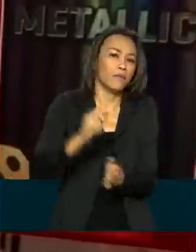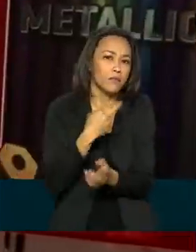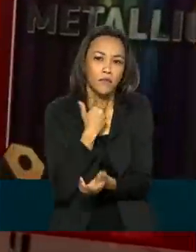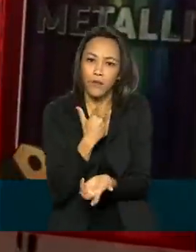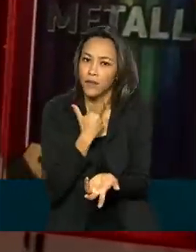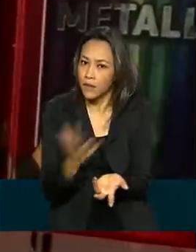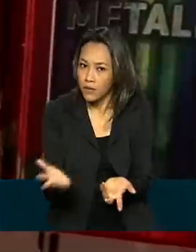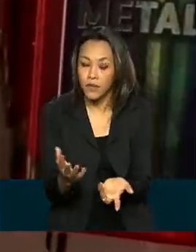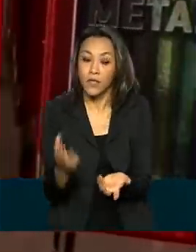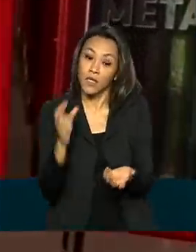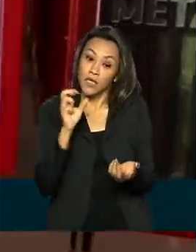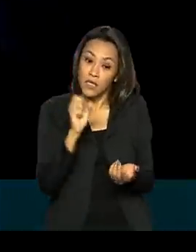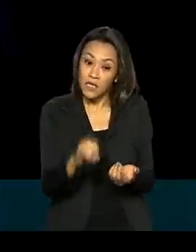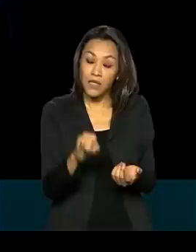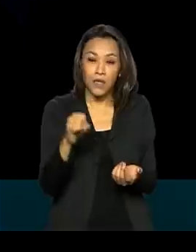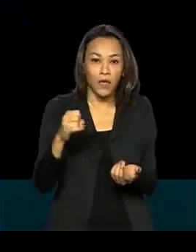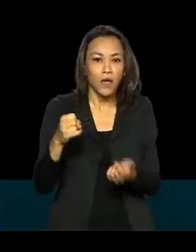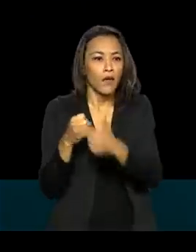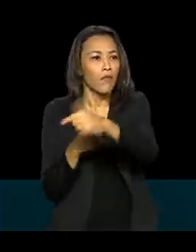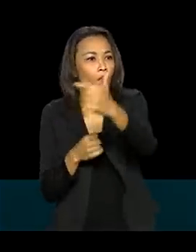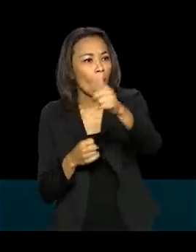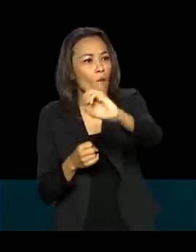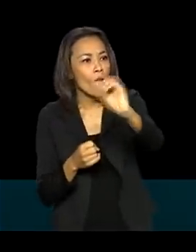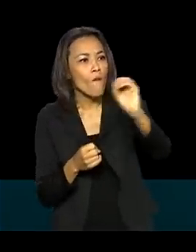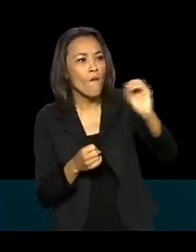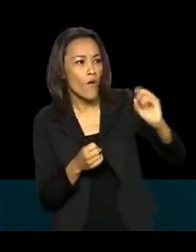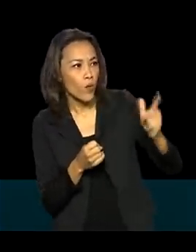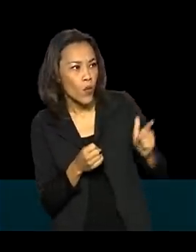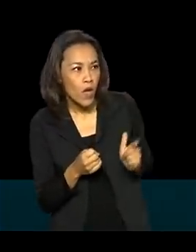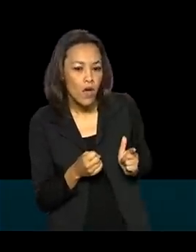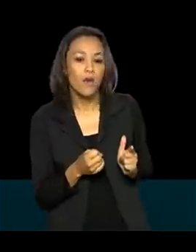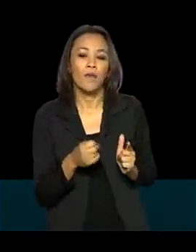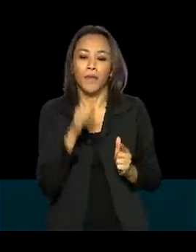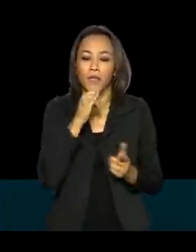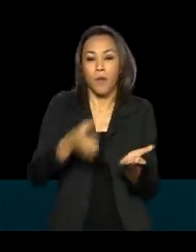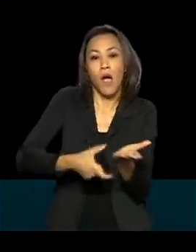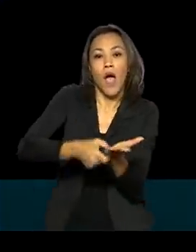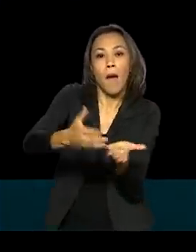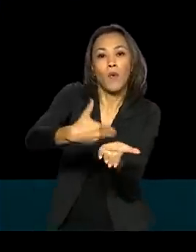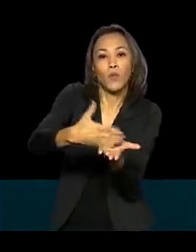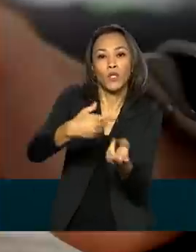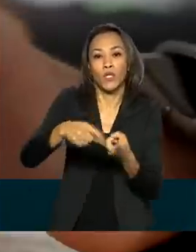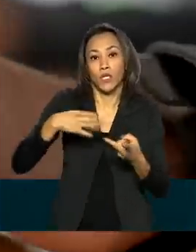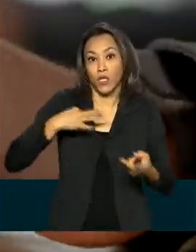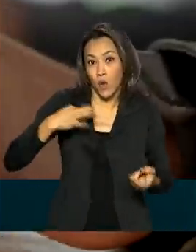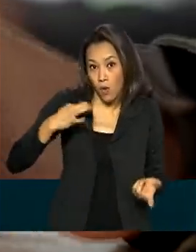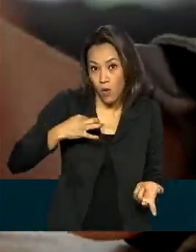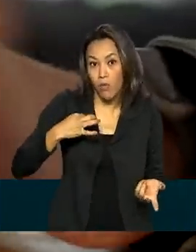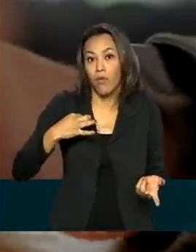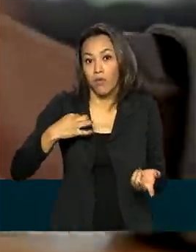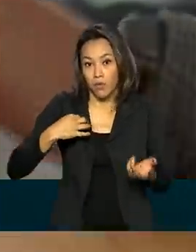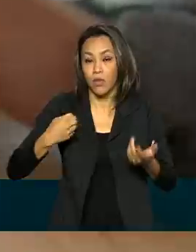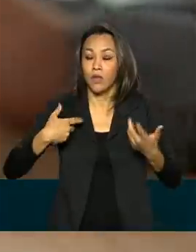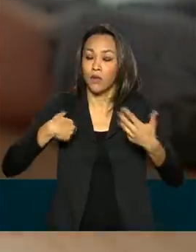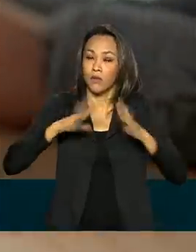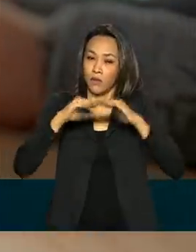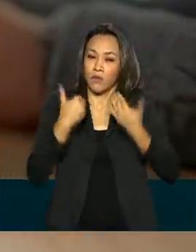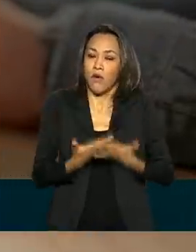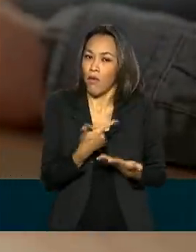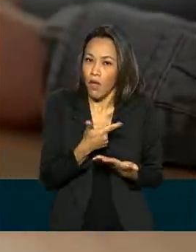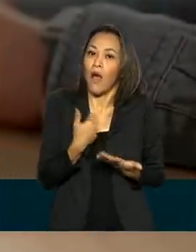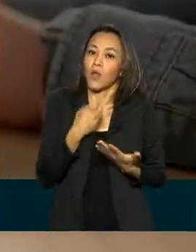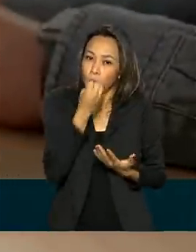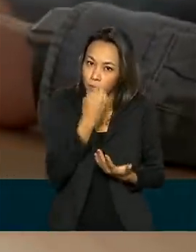a não ser que os artigos não estejam à venda no comércio, como apostilas e uniforme. E para as compras online,